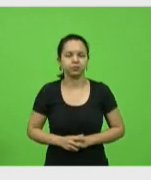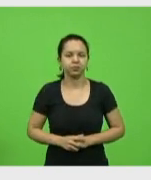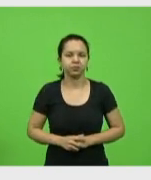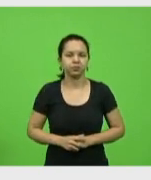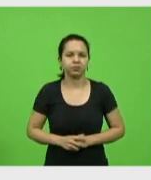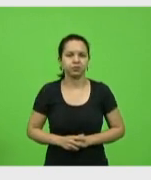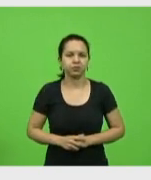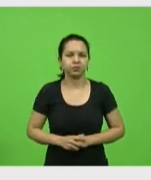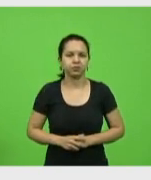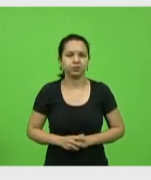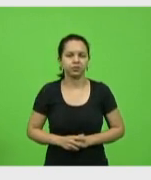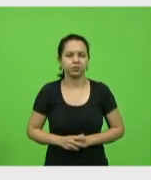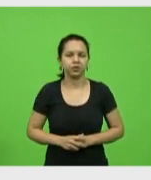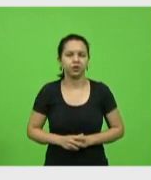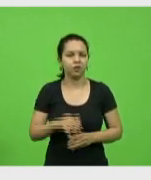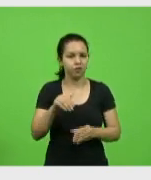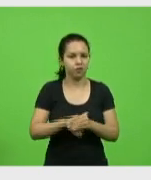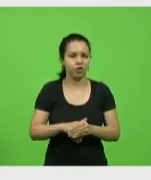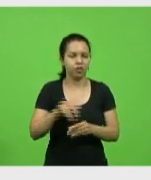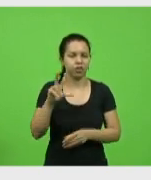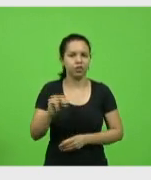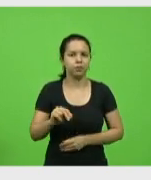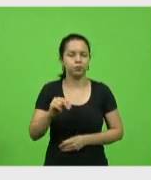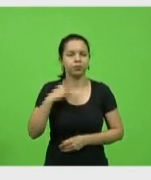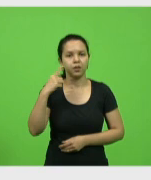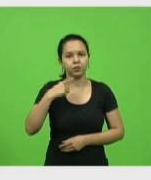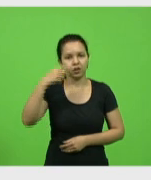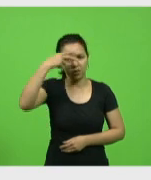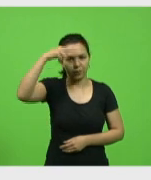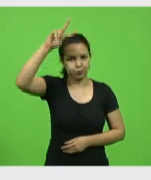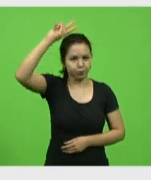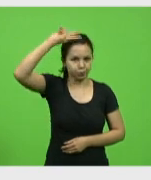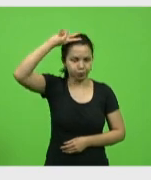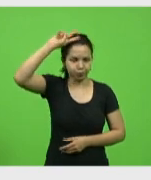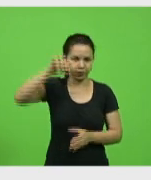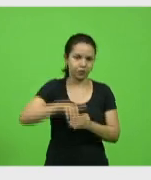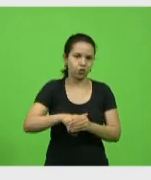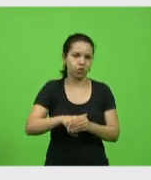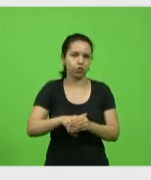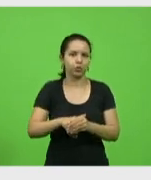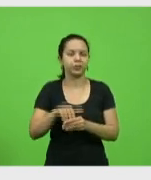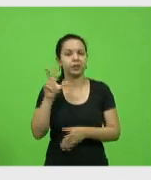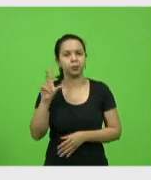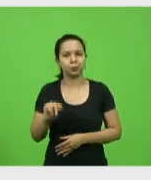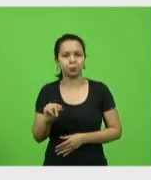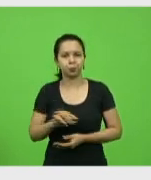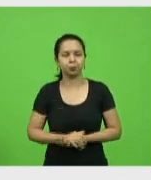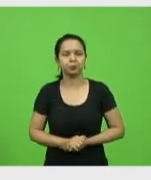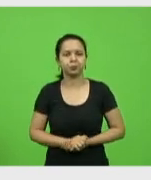Voto não, senhor presidente. Deputado Vicente Caropreso vota não.